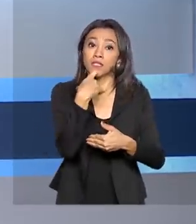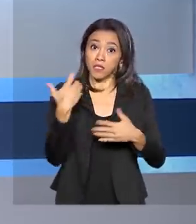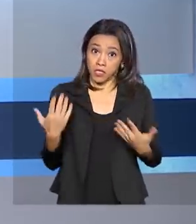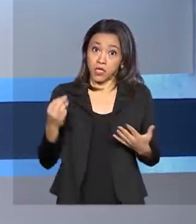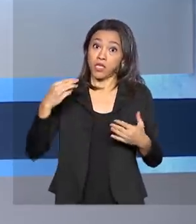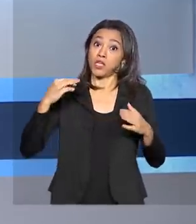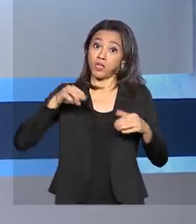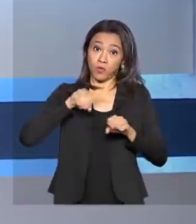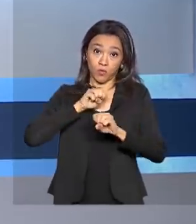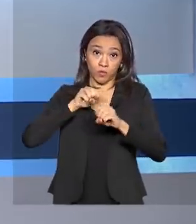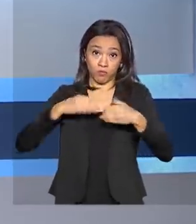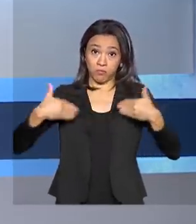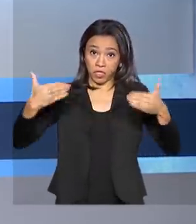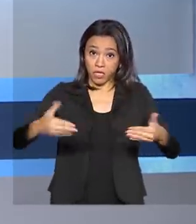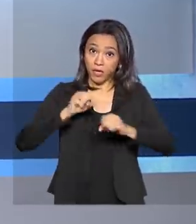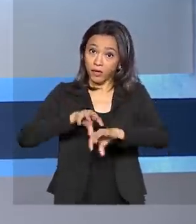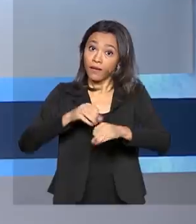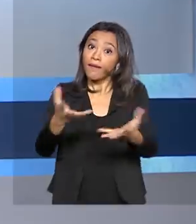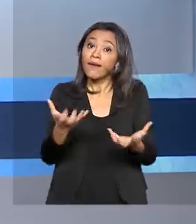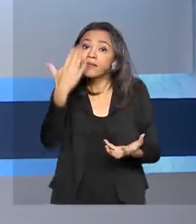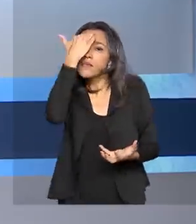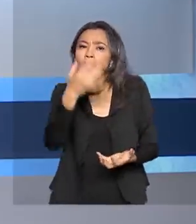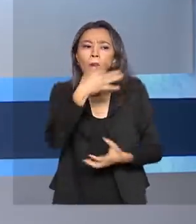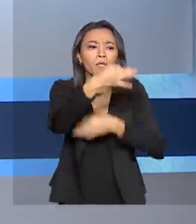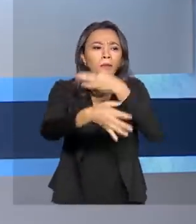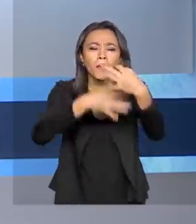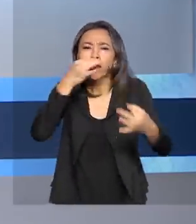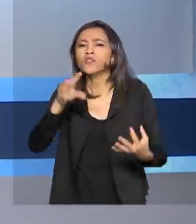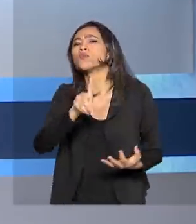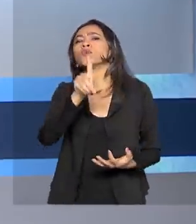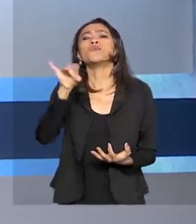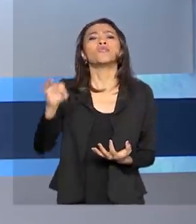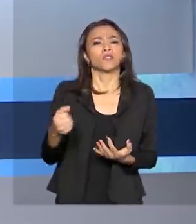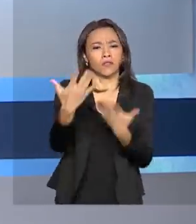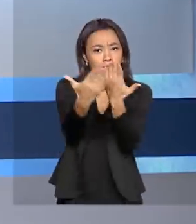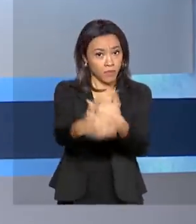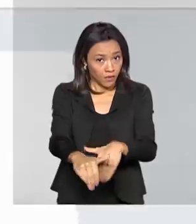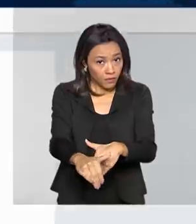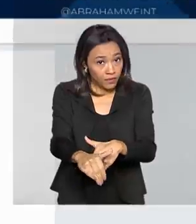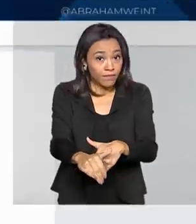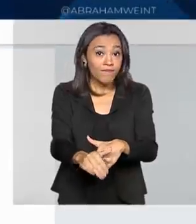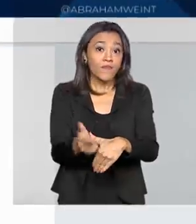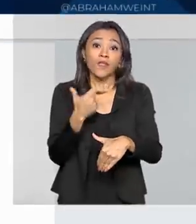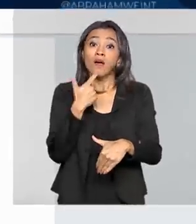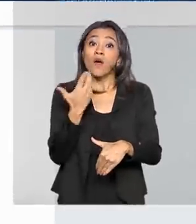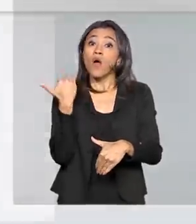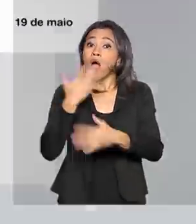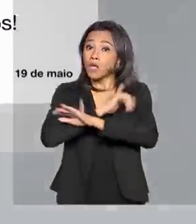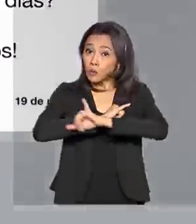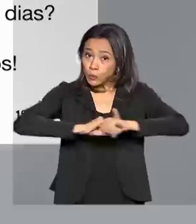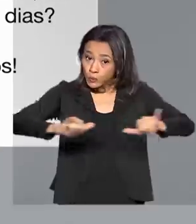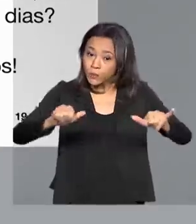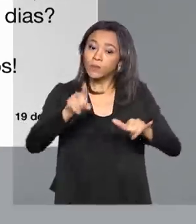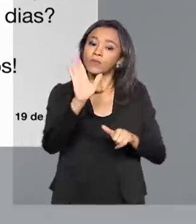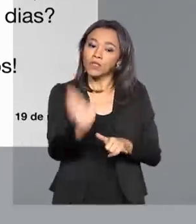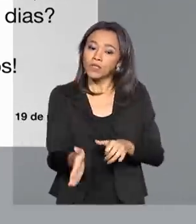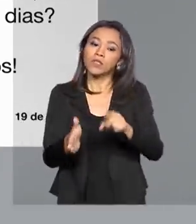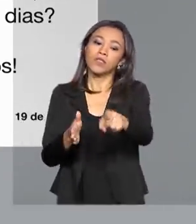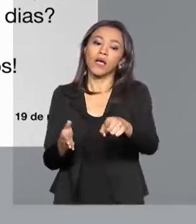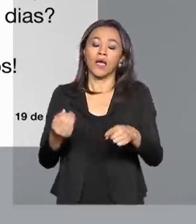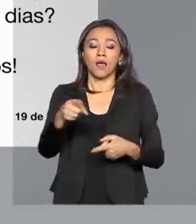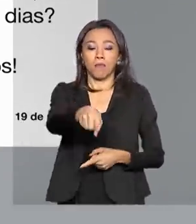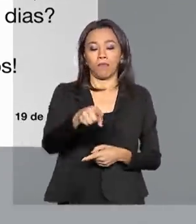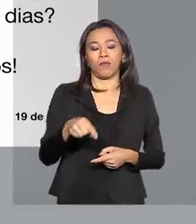Educação quer saber a opinião dos participantes sobre a data do exame. O anúncio foi feito pelo Ministro da Educação,